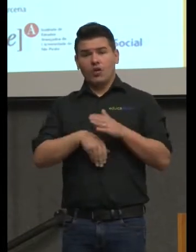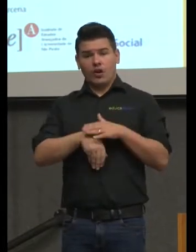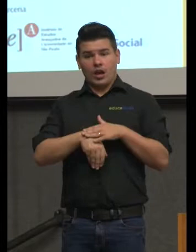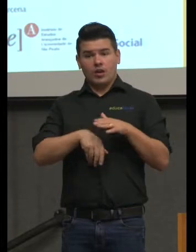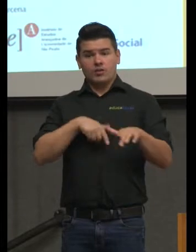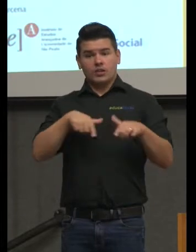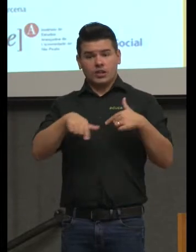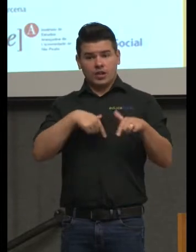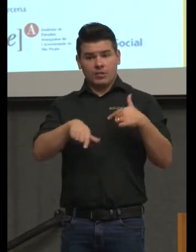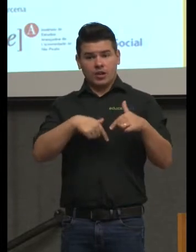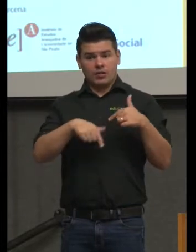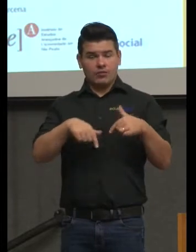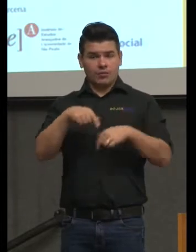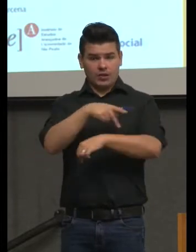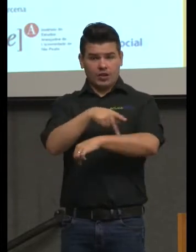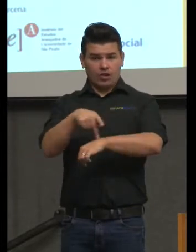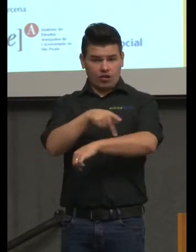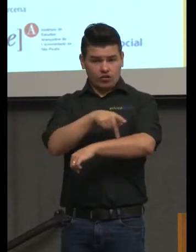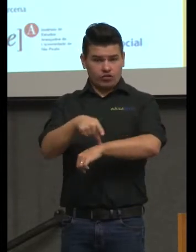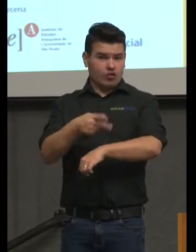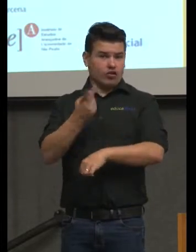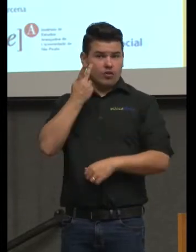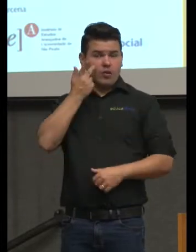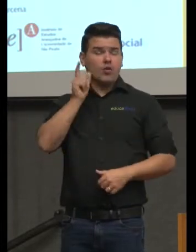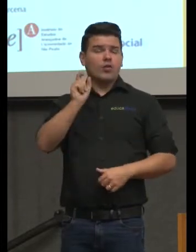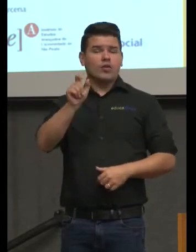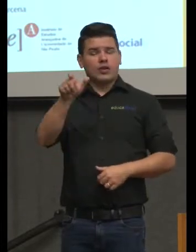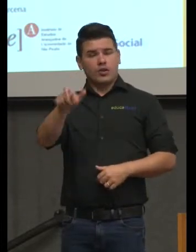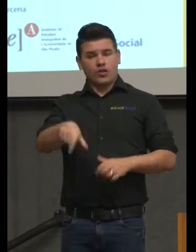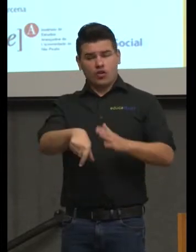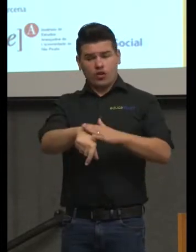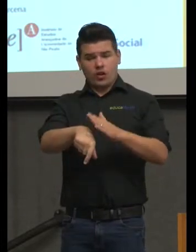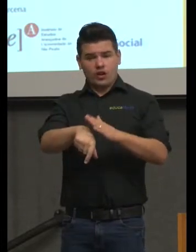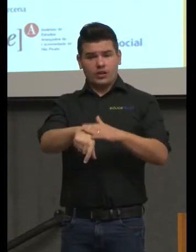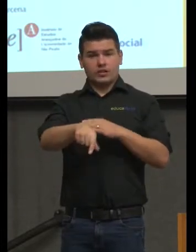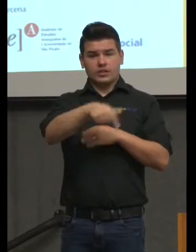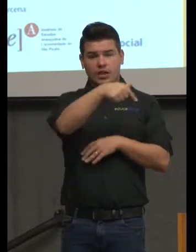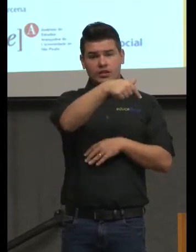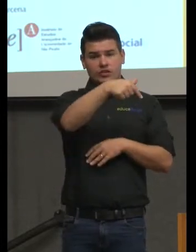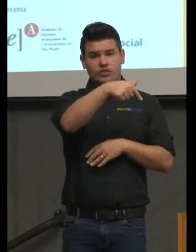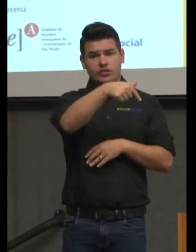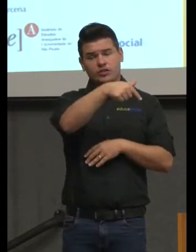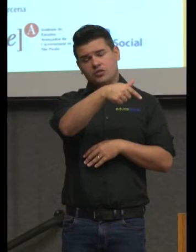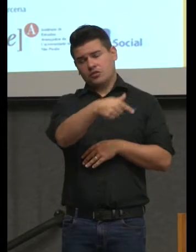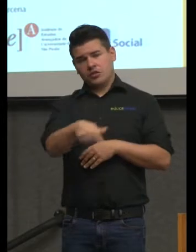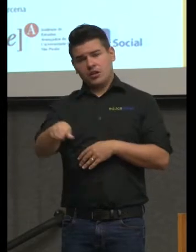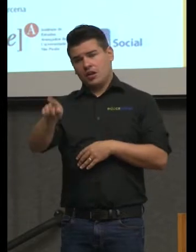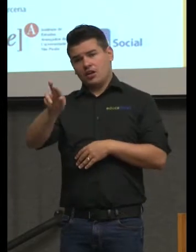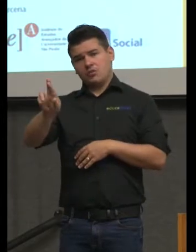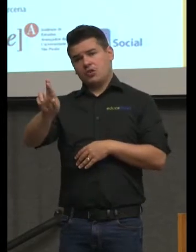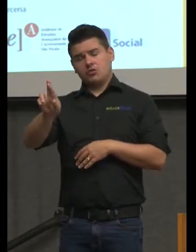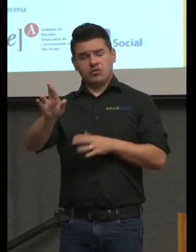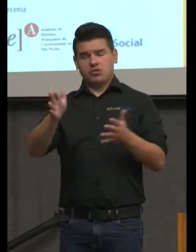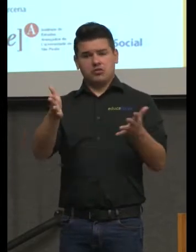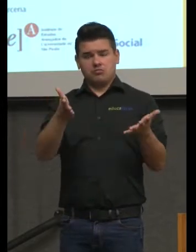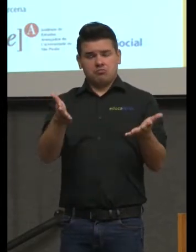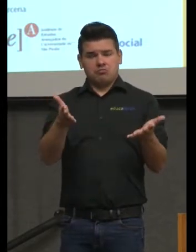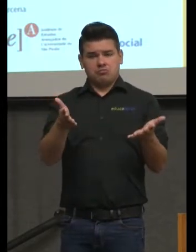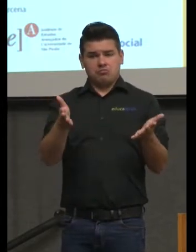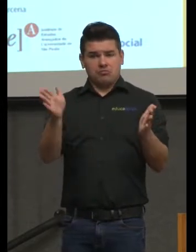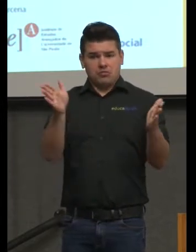trabalho pedagógico comum, que vai ser trabalhado pela Cláudia Costin mais tarde,